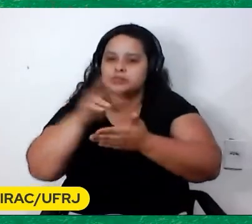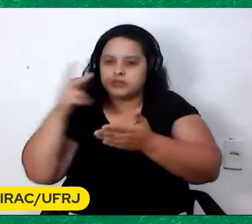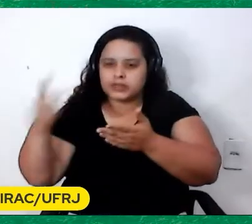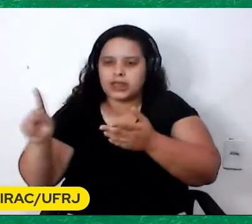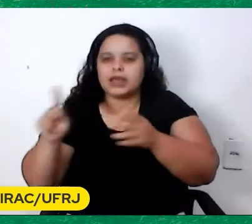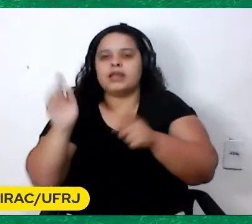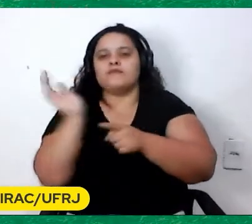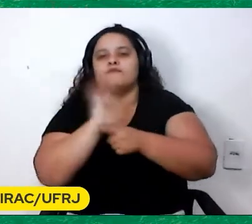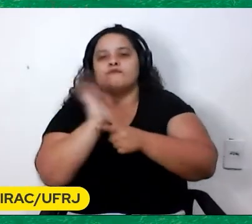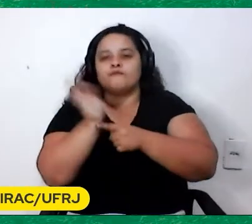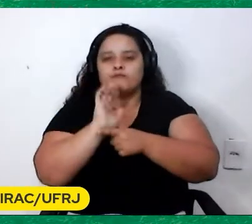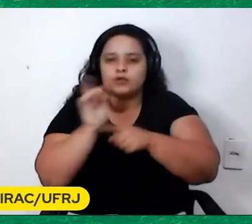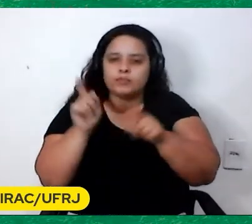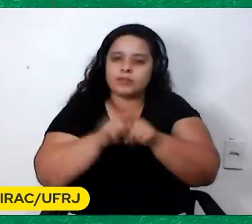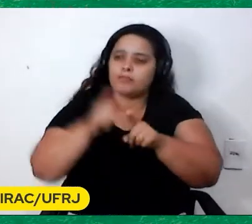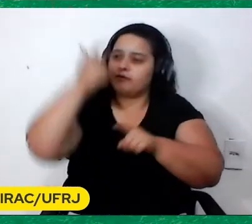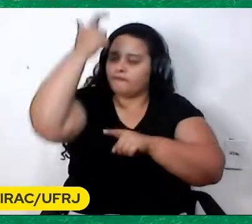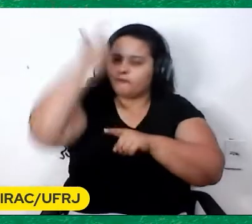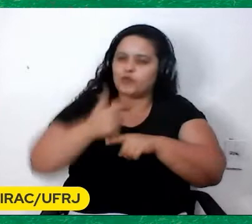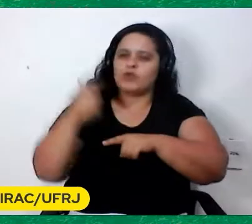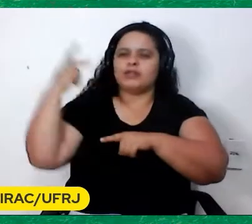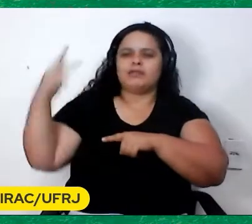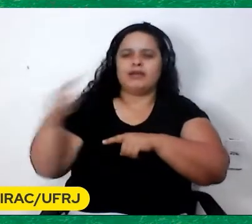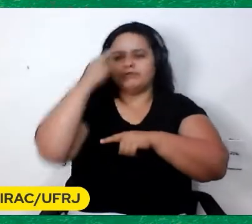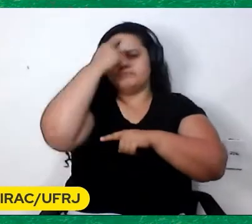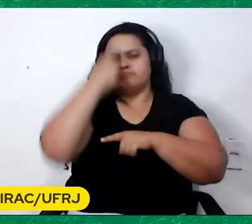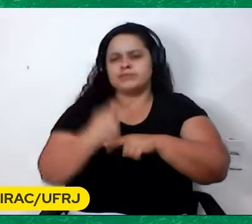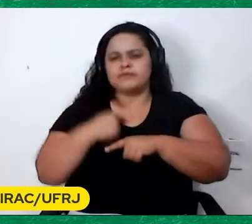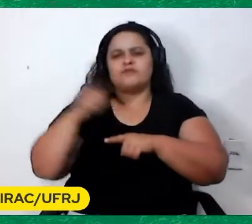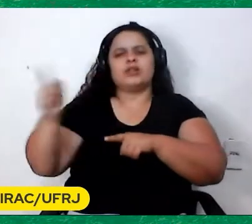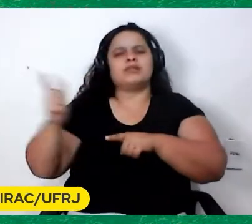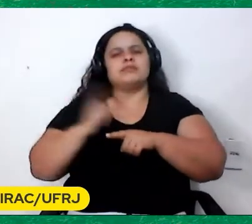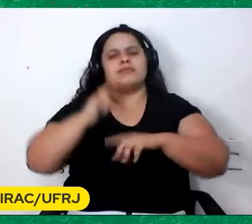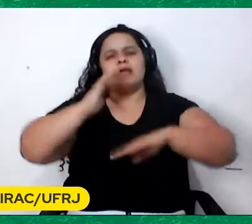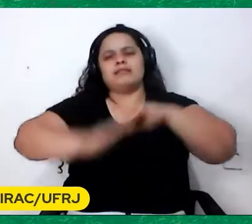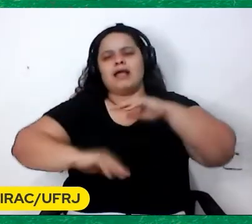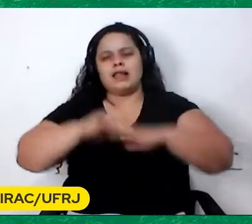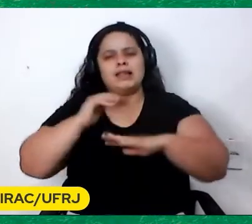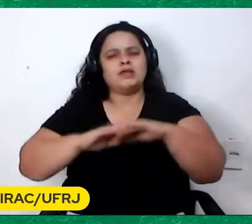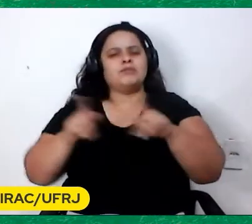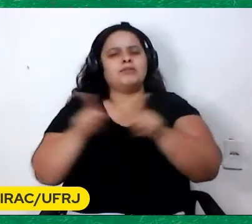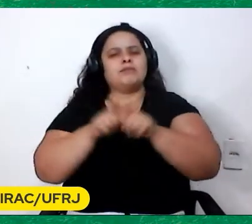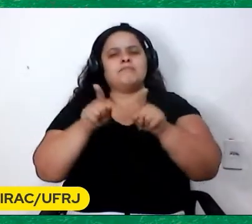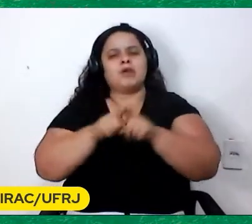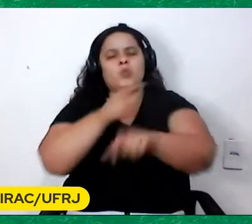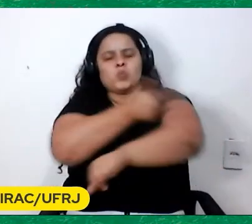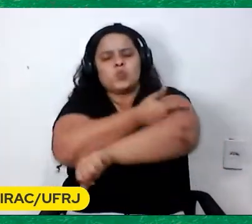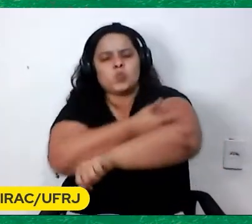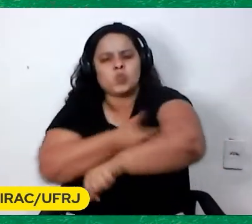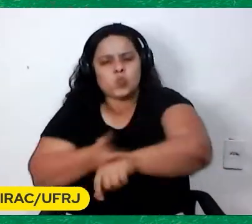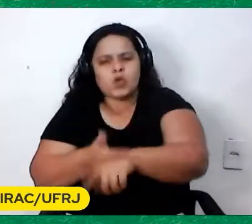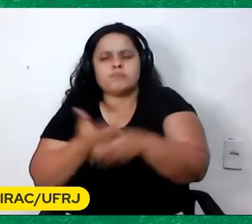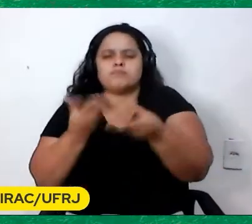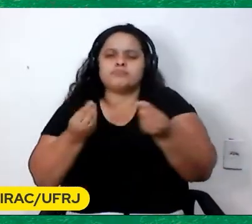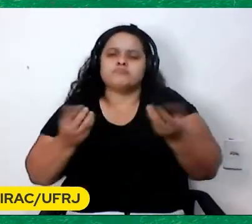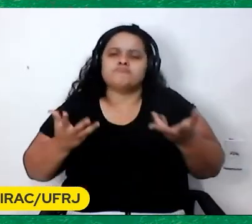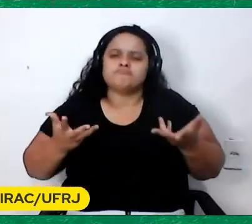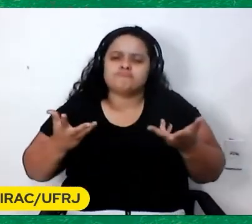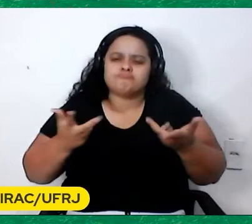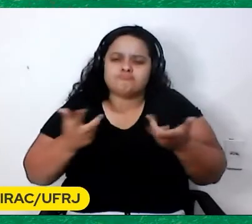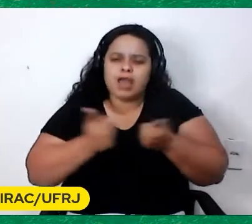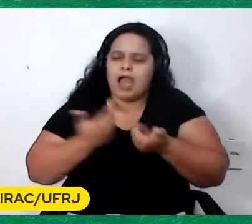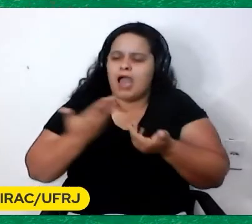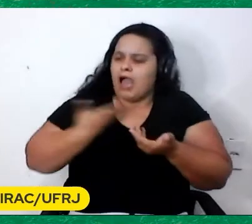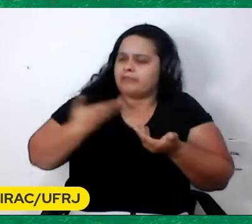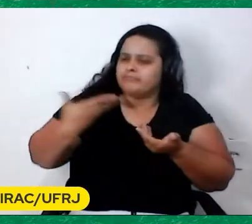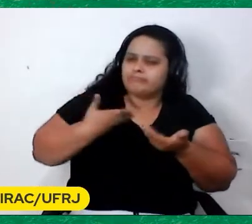De uma Ao mesmo tempo De uma modéstia De um talento Incríveis E muito camarada Muito amigo